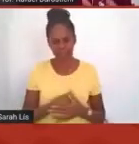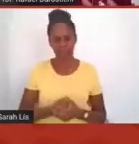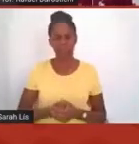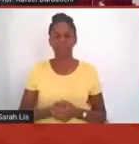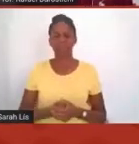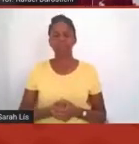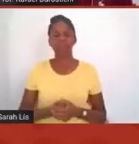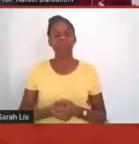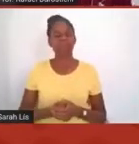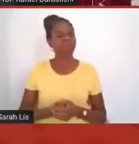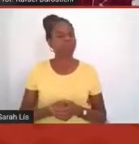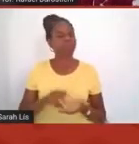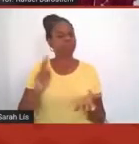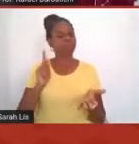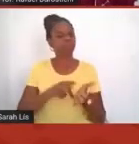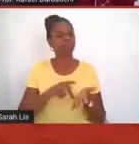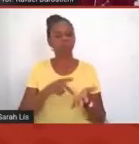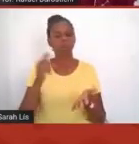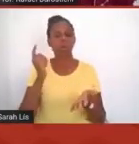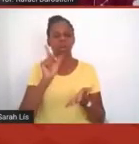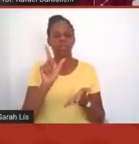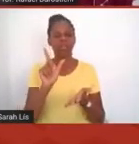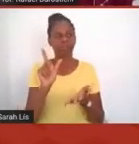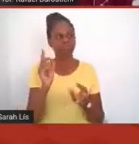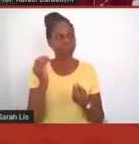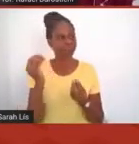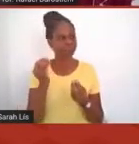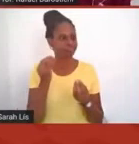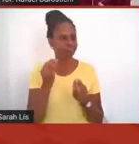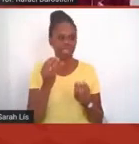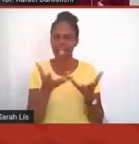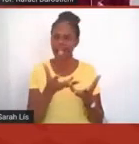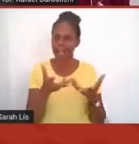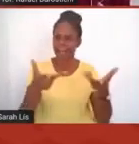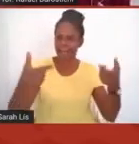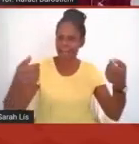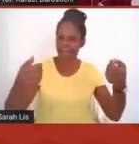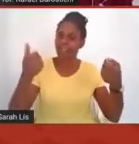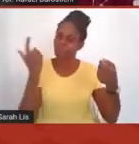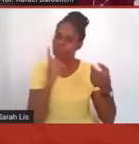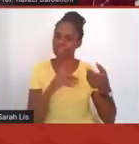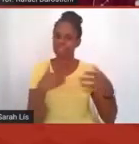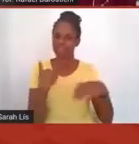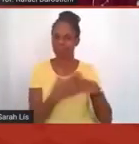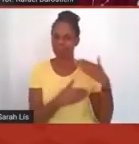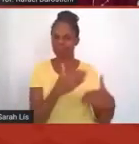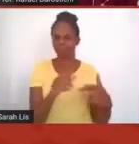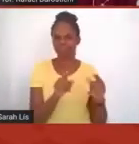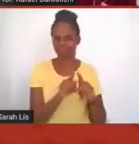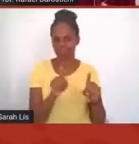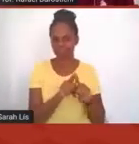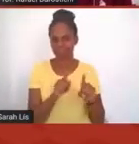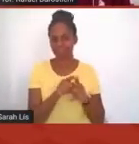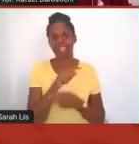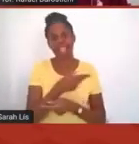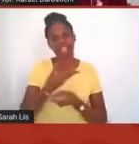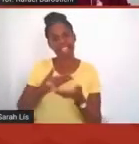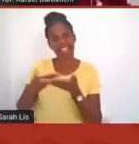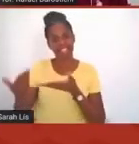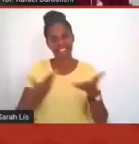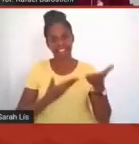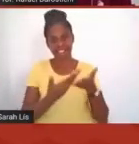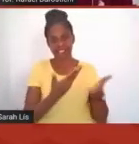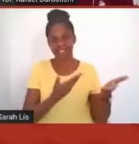realmente conseguir desenvolver esse tipo de habilidade. A já vista interatividade proporcionada pelos